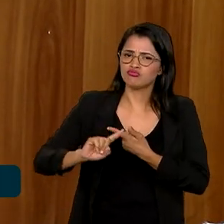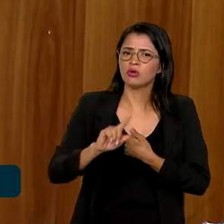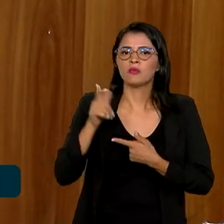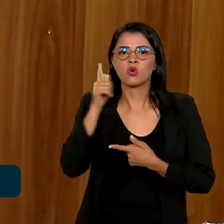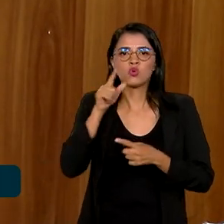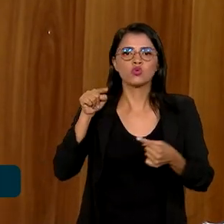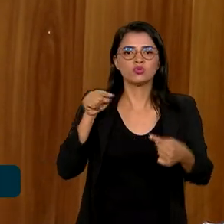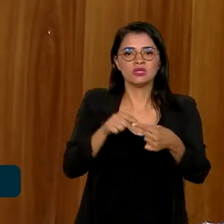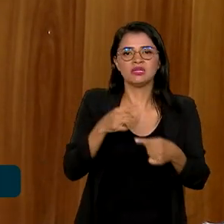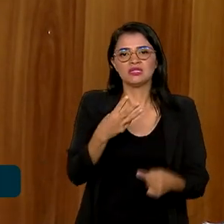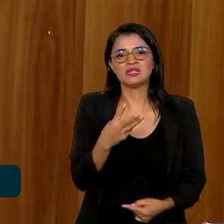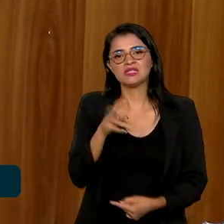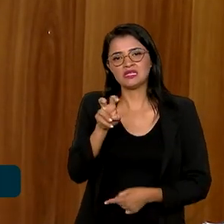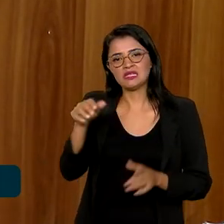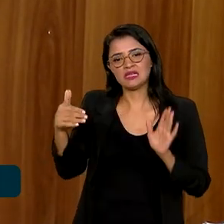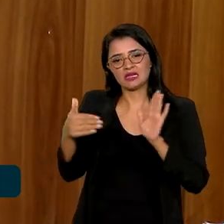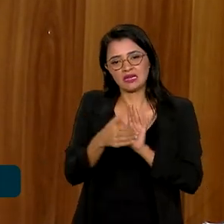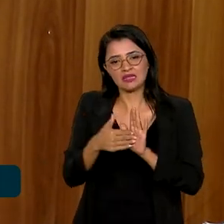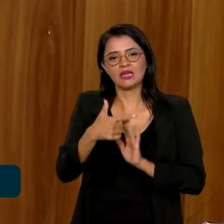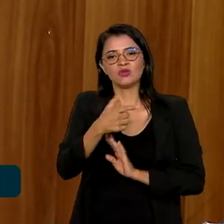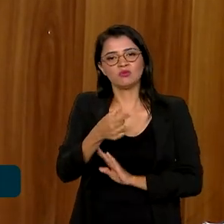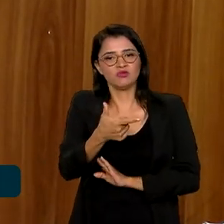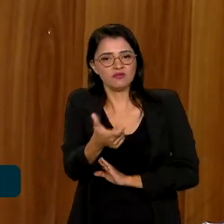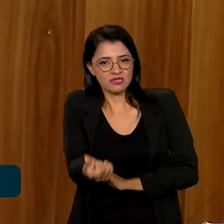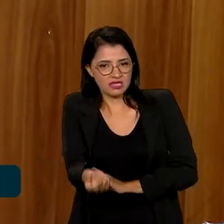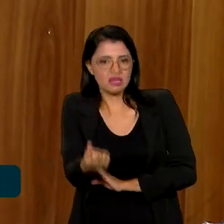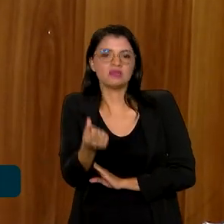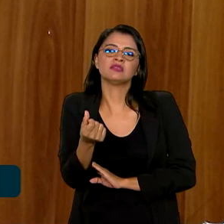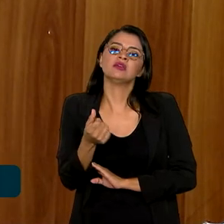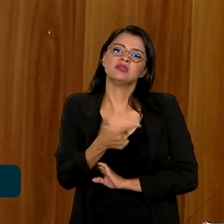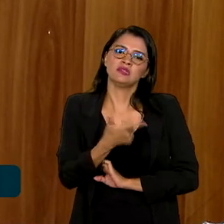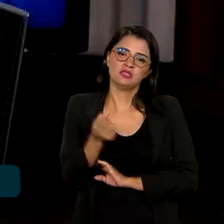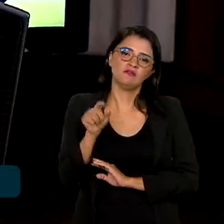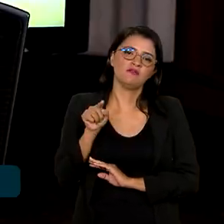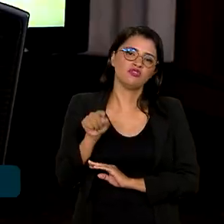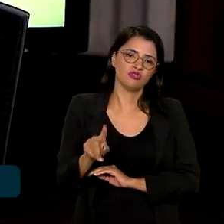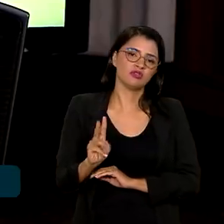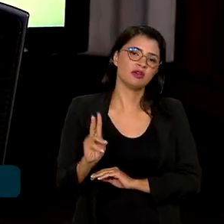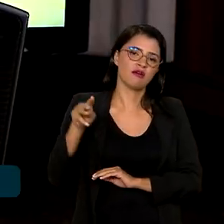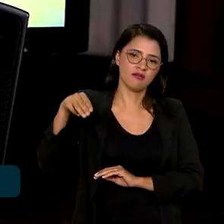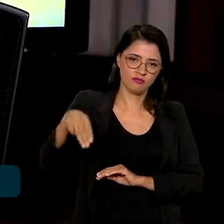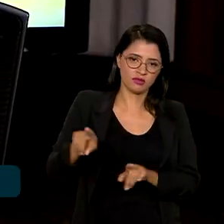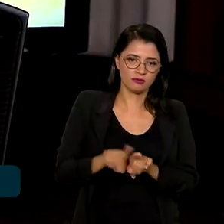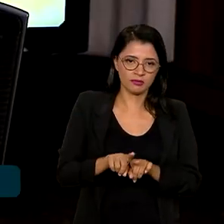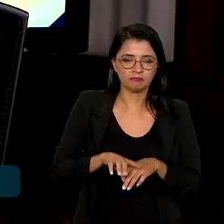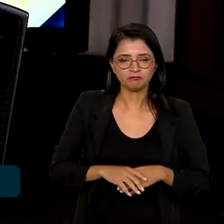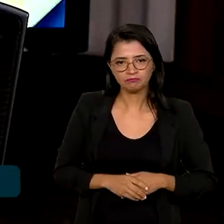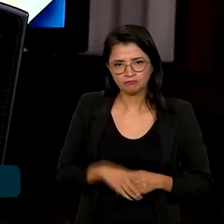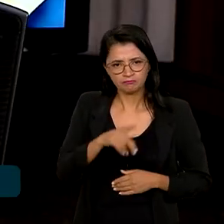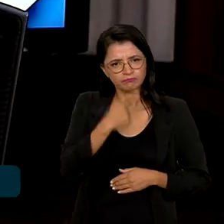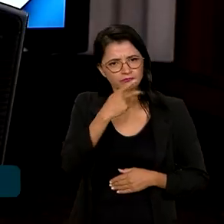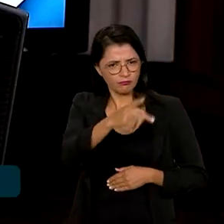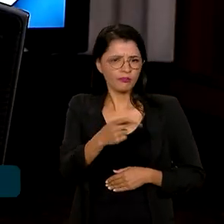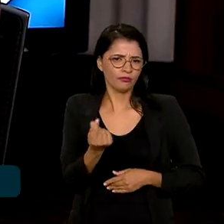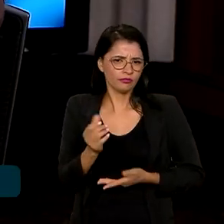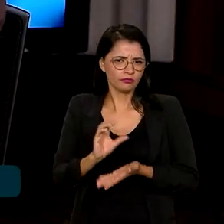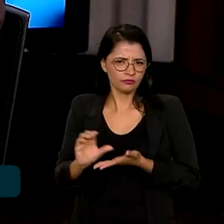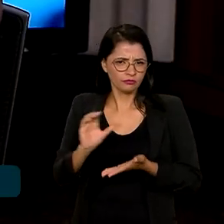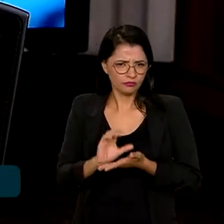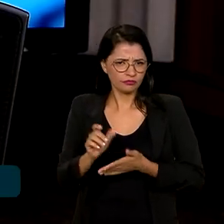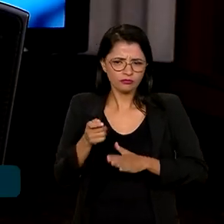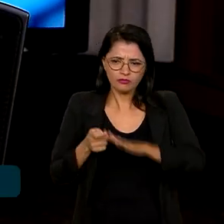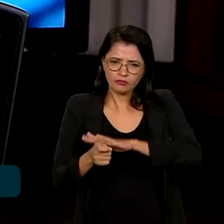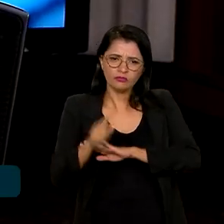35 leilões até 2026 e os 20 mil quilômetros de rodovia concedida. Você acabou de mencionar aí o valor de investimento. Essa é uma